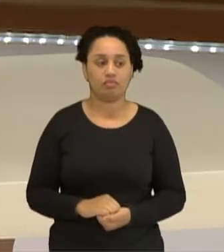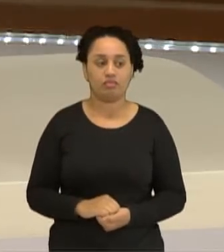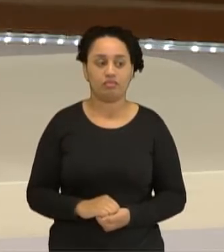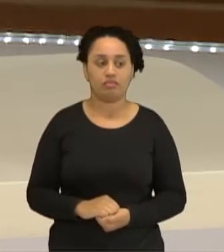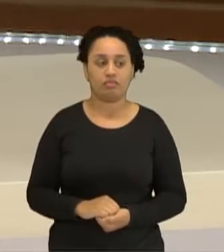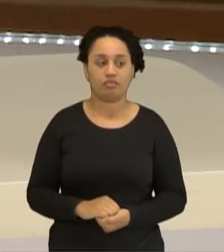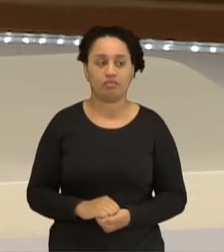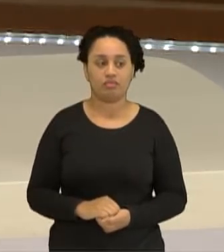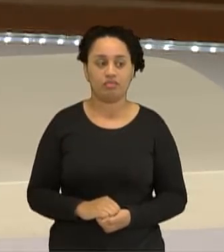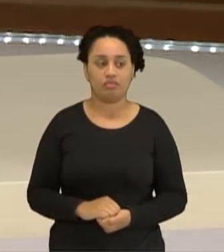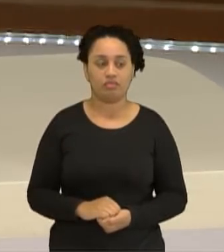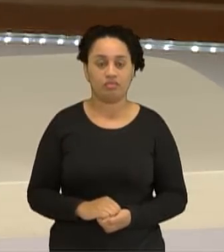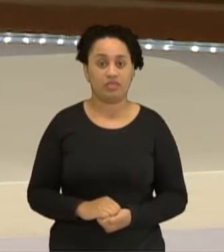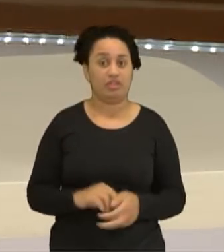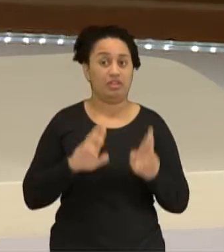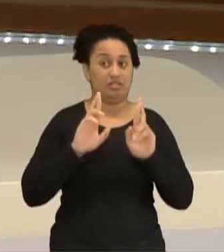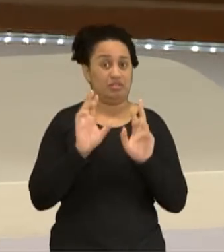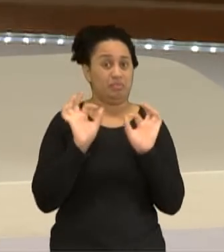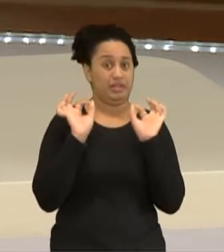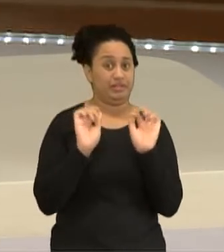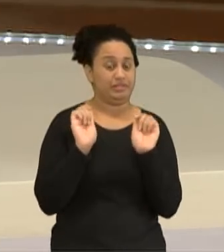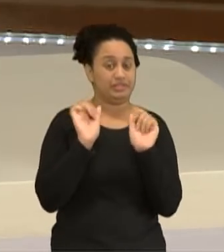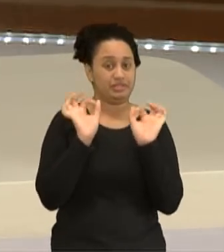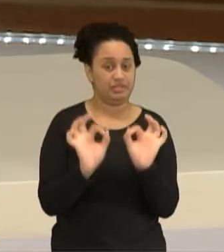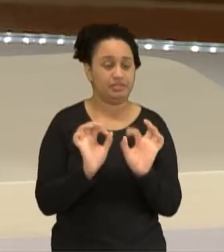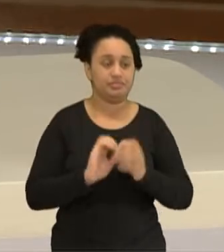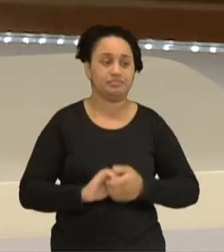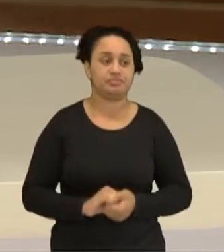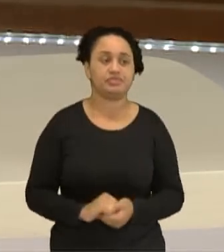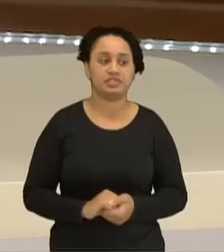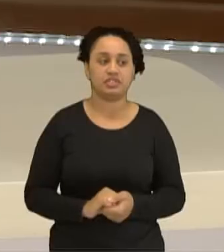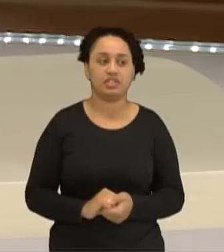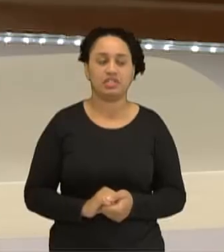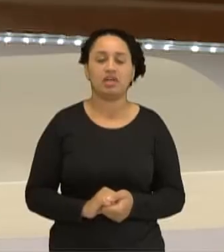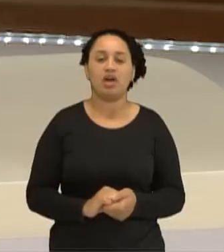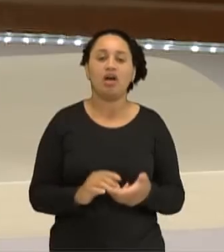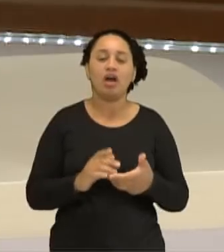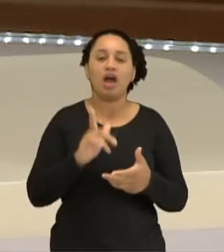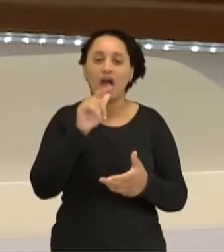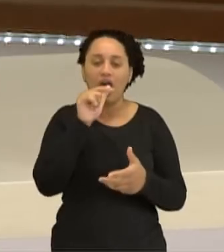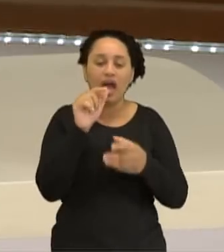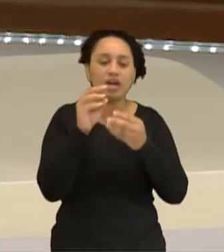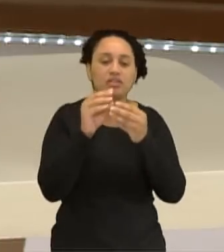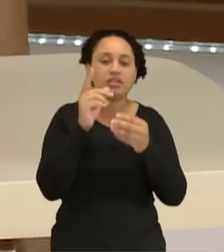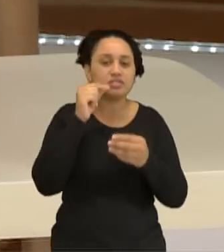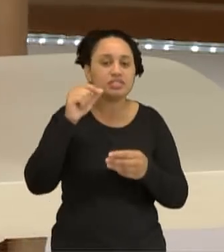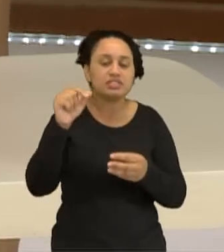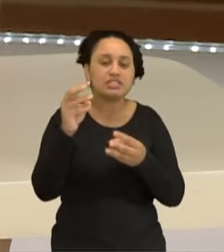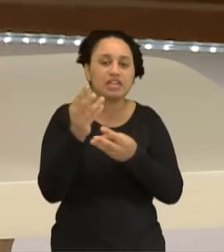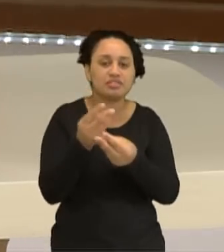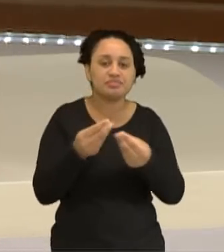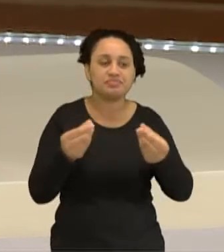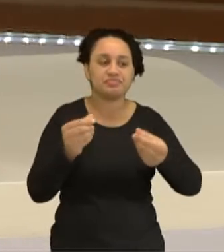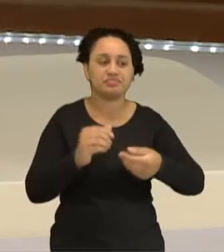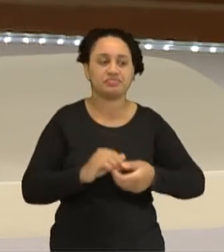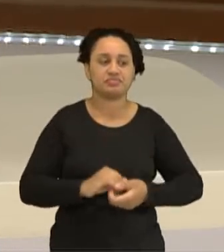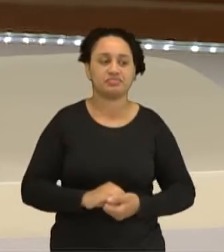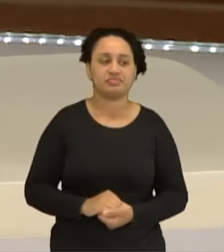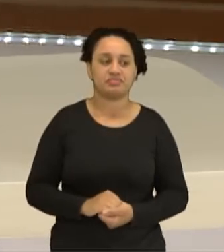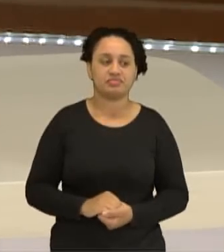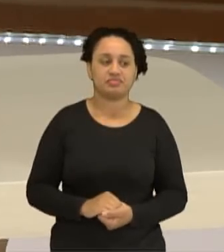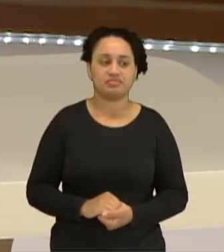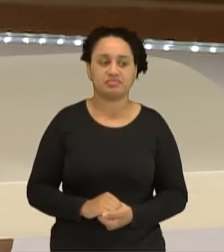Opa! Tomara que funcione. Ó, o sal está sendo dissolvido pela água. Tá certo? Ao ser dissolvido pela água, vai